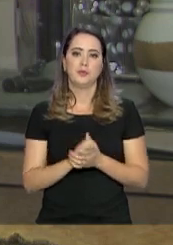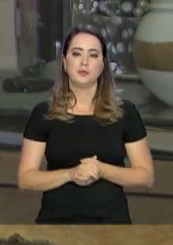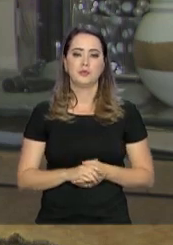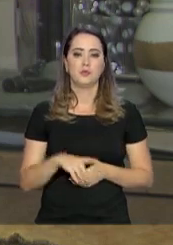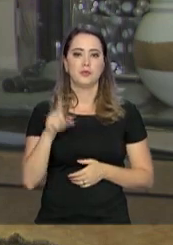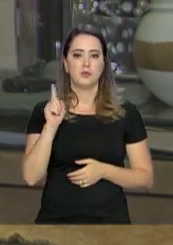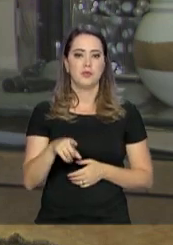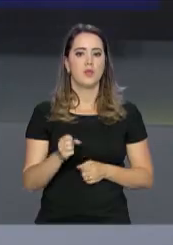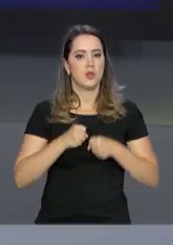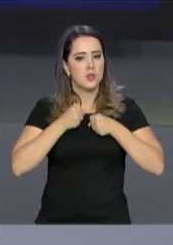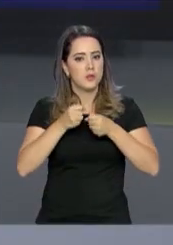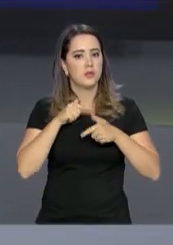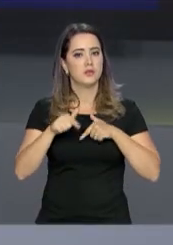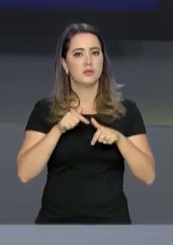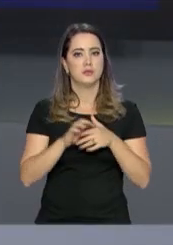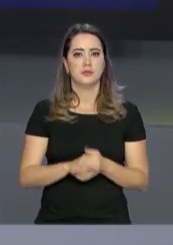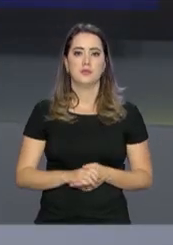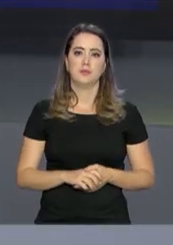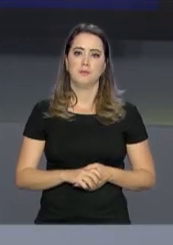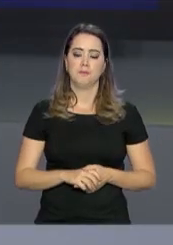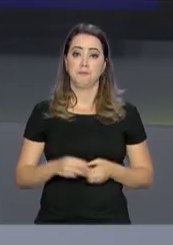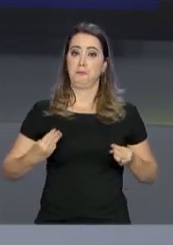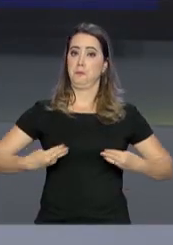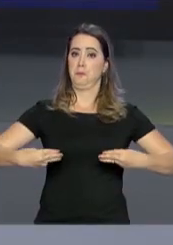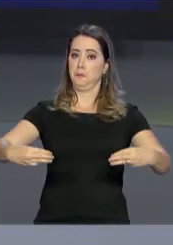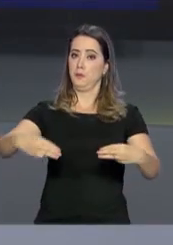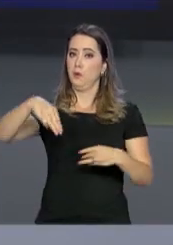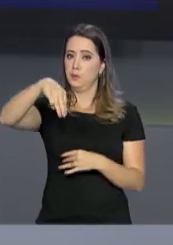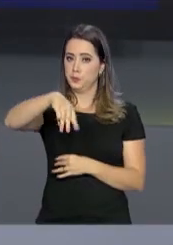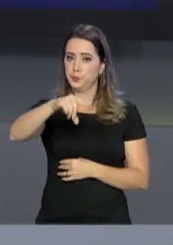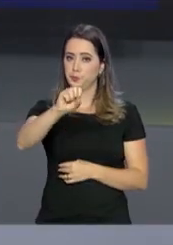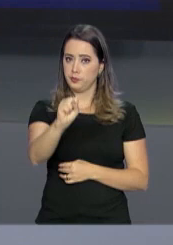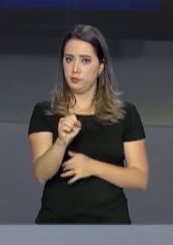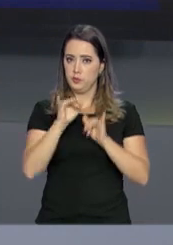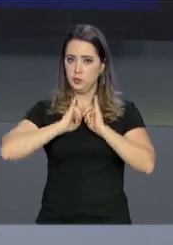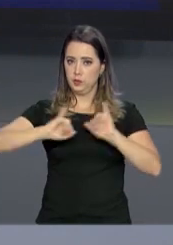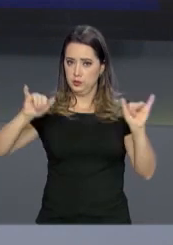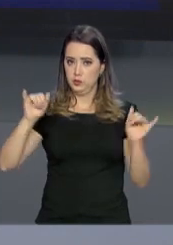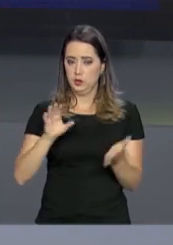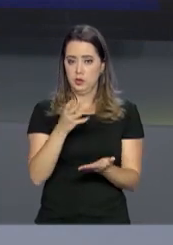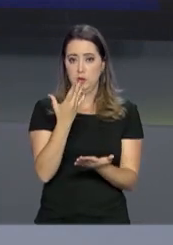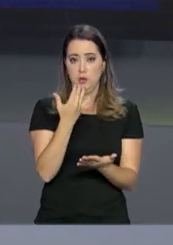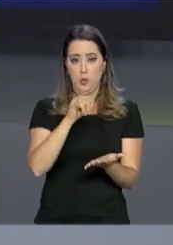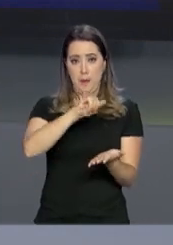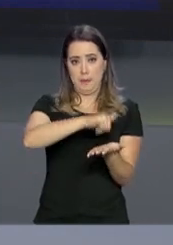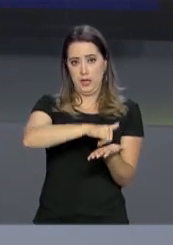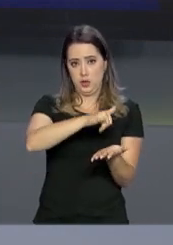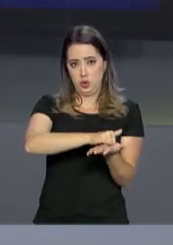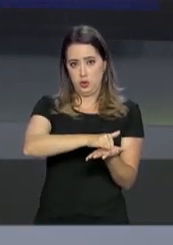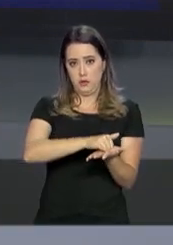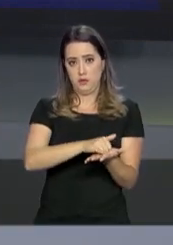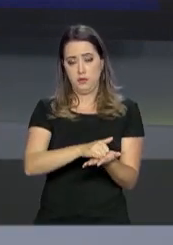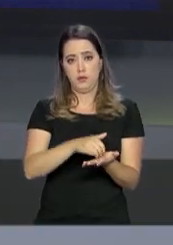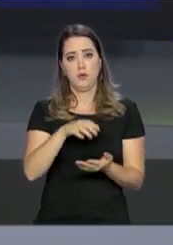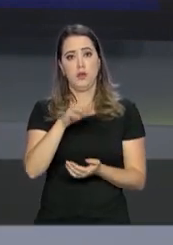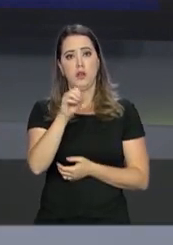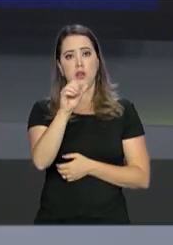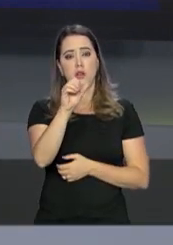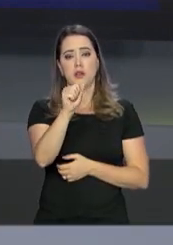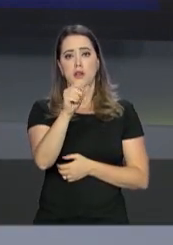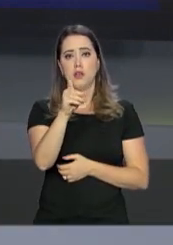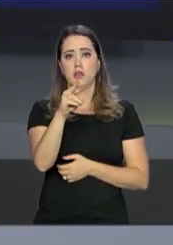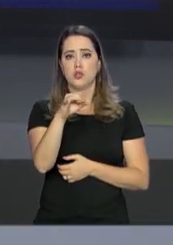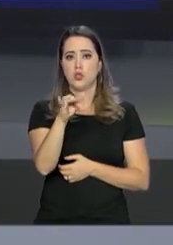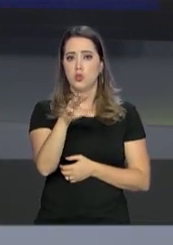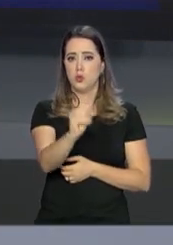Esforço e trabalho. O Ministério do Desenvolvimento Social lançou o aplicativo MeuCAD Único, que é similar ao